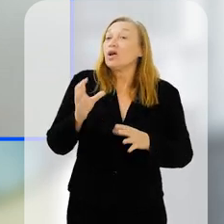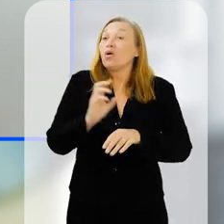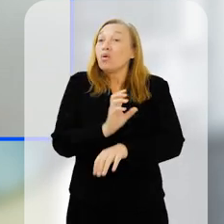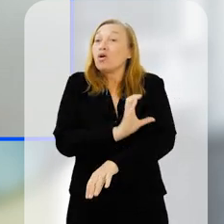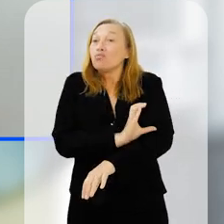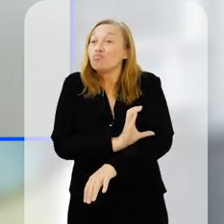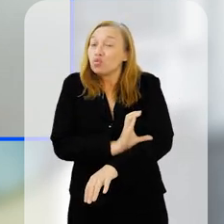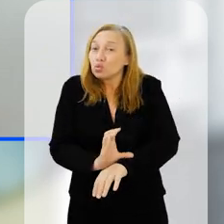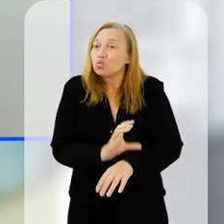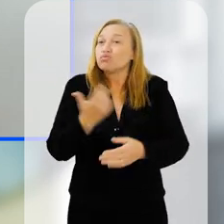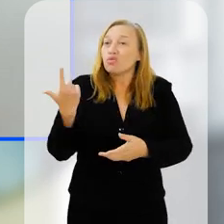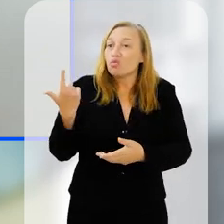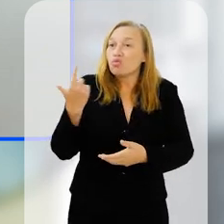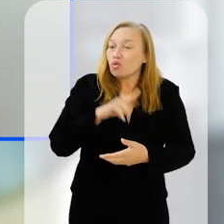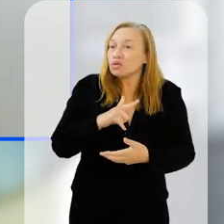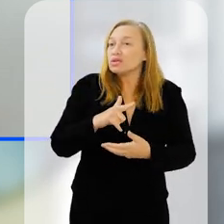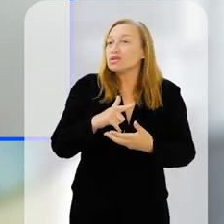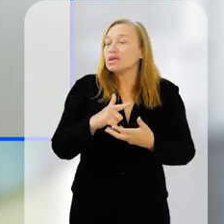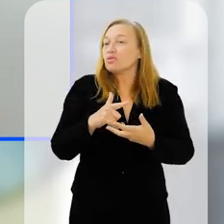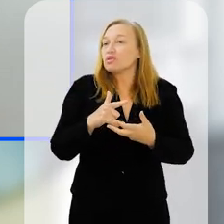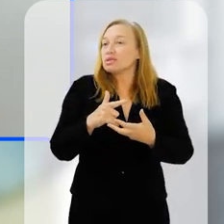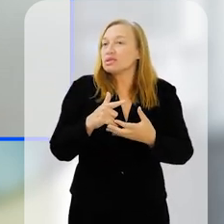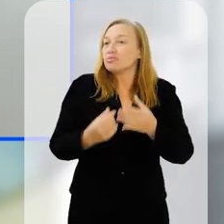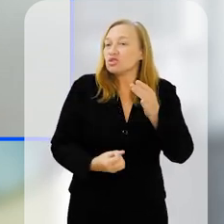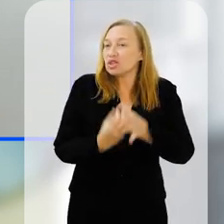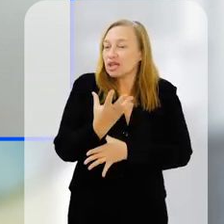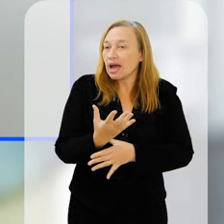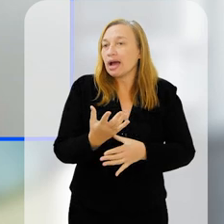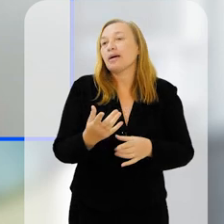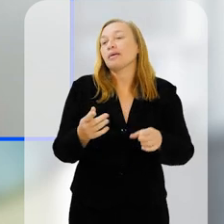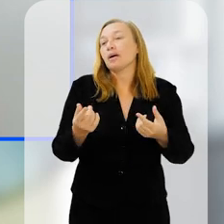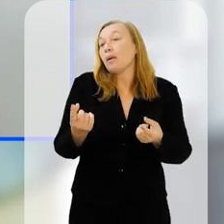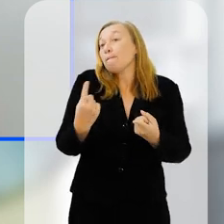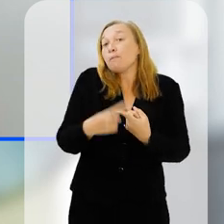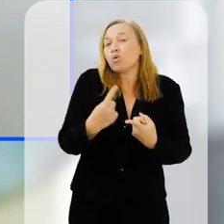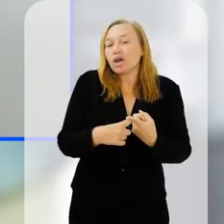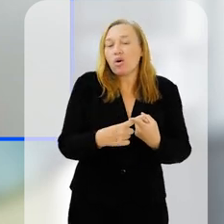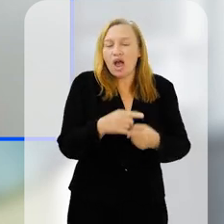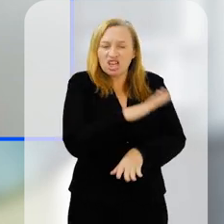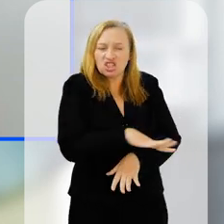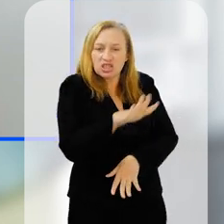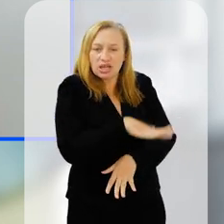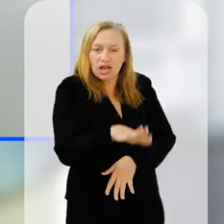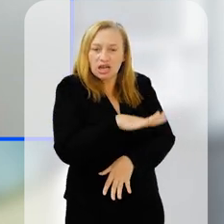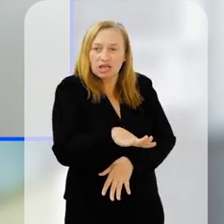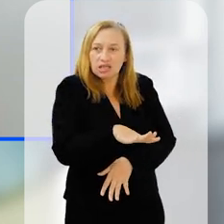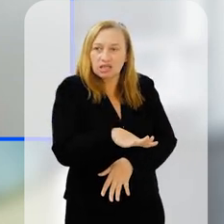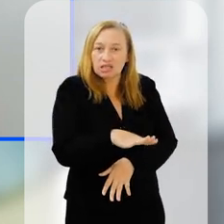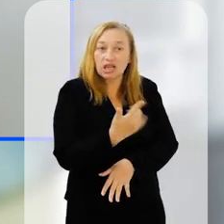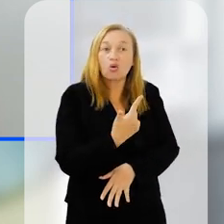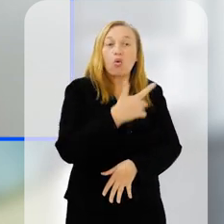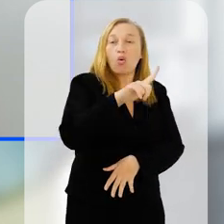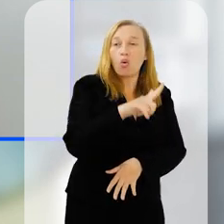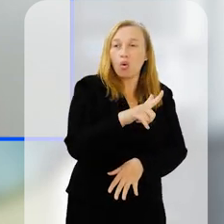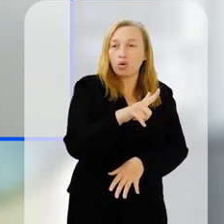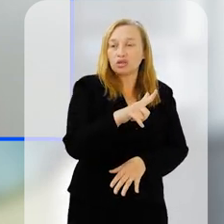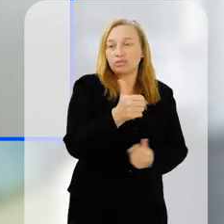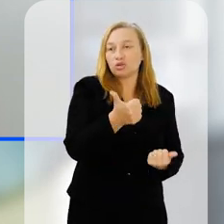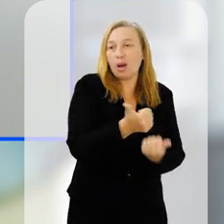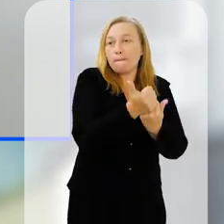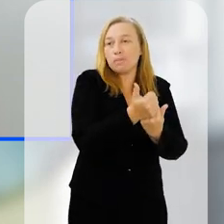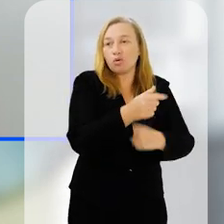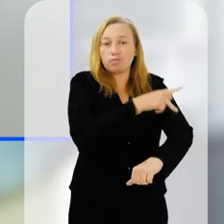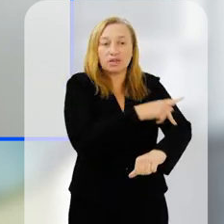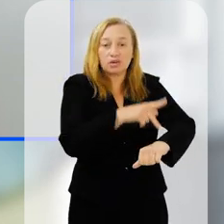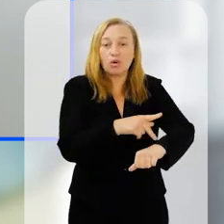idealmente, é uma cultura que a gente gostaria de conseguir levar. Por que não? Enquanto as crianças estão ali com uma outra pessoa